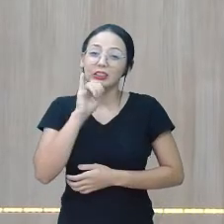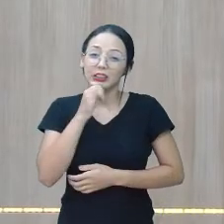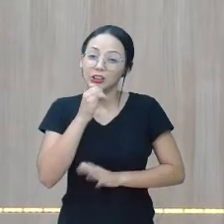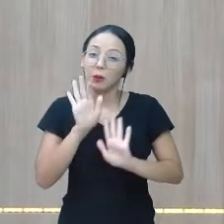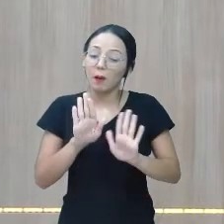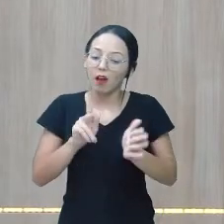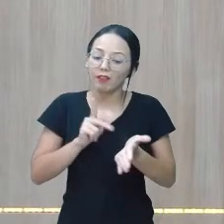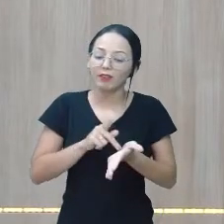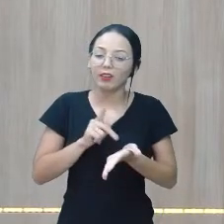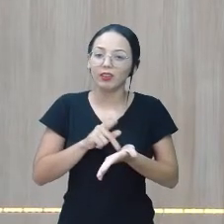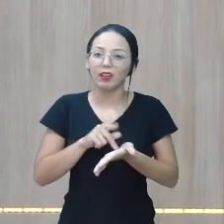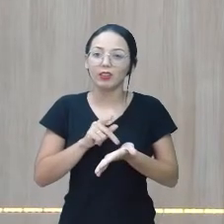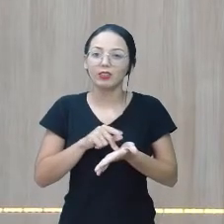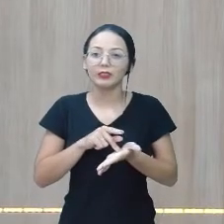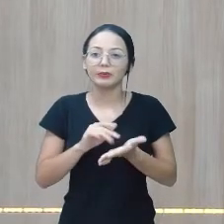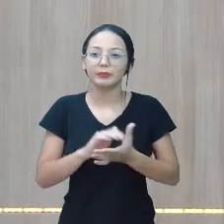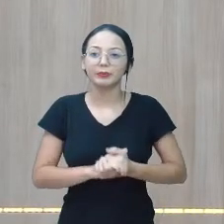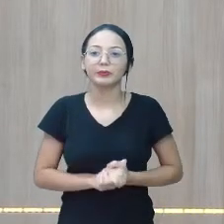mas é verdade.